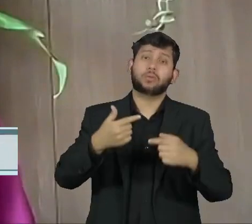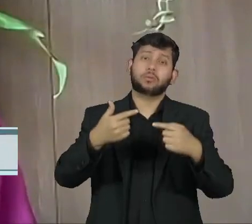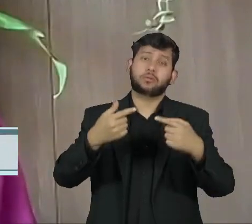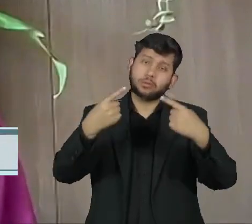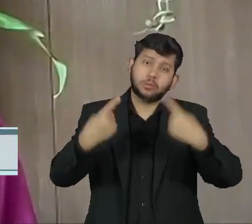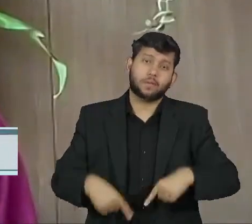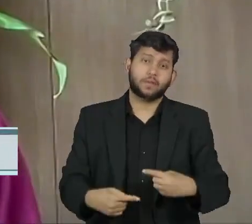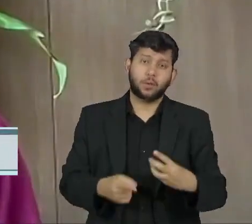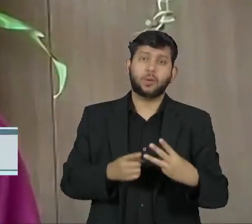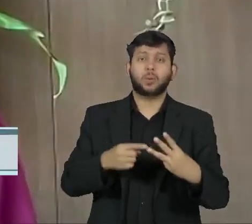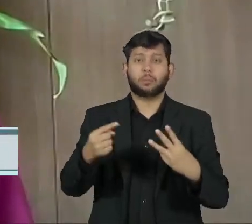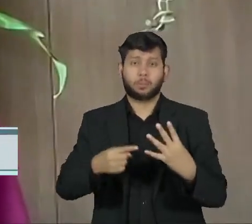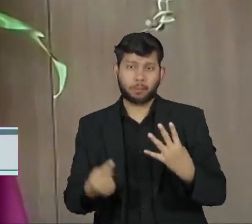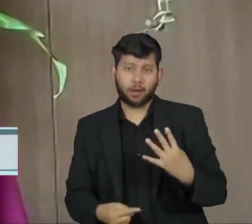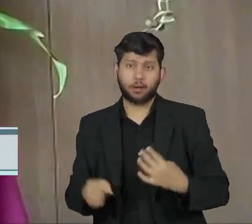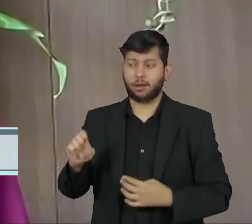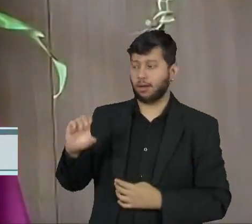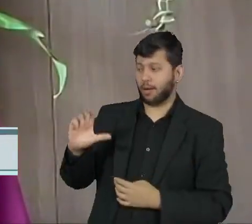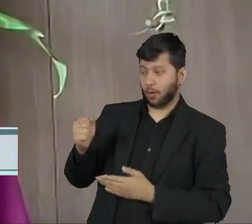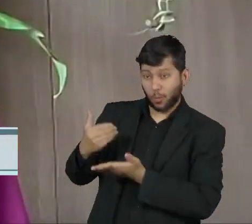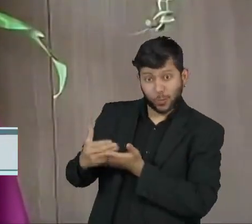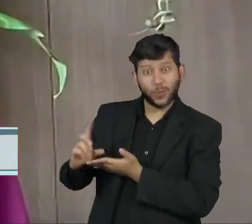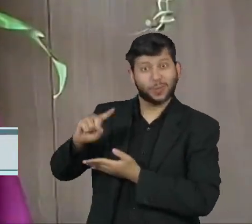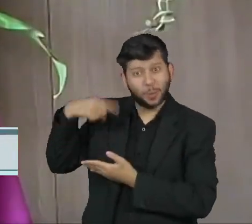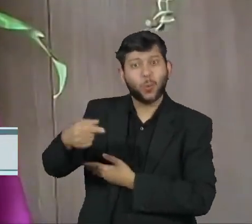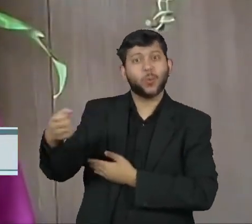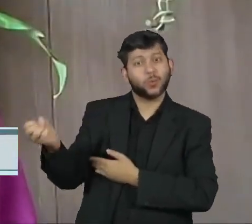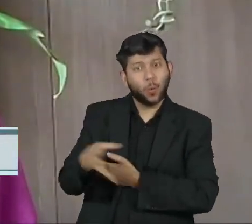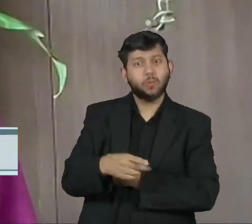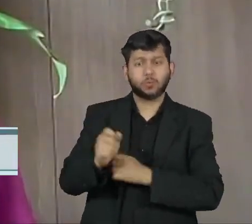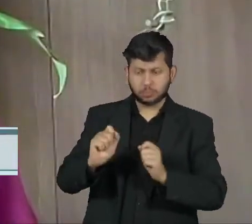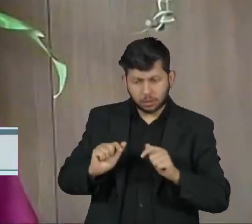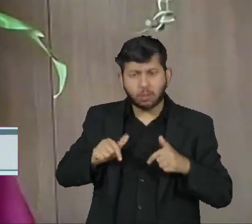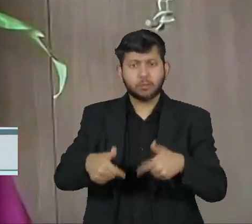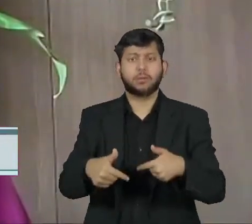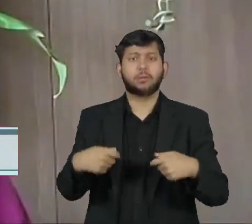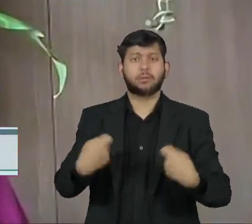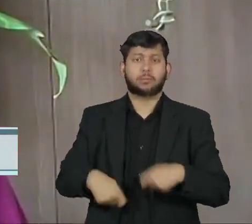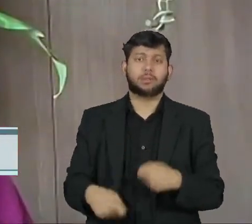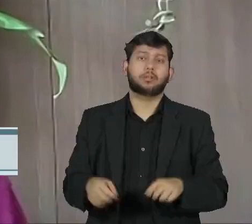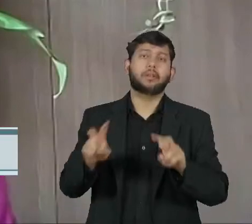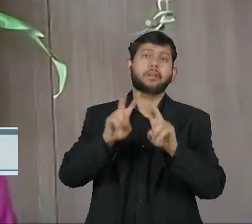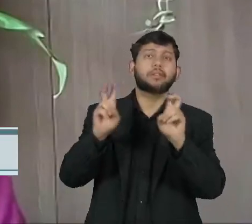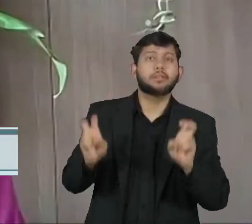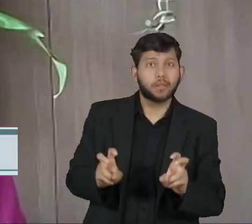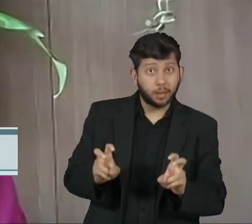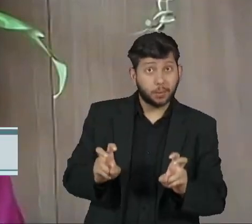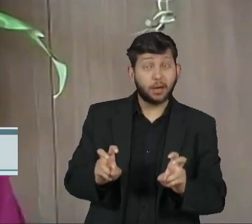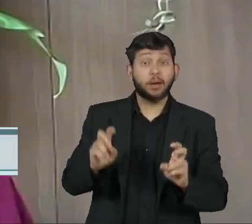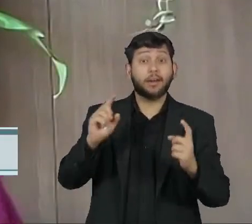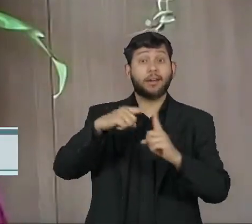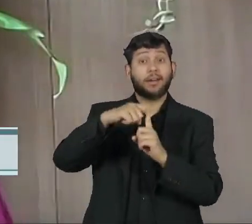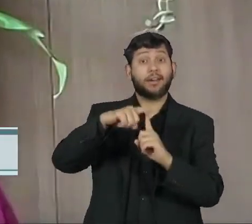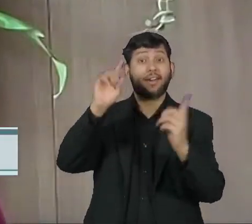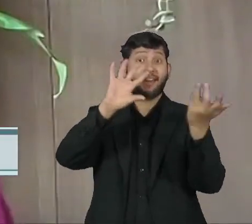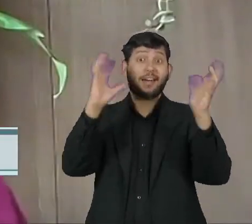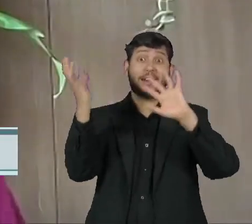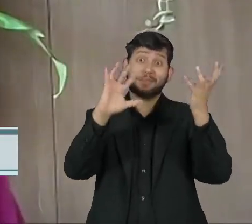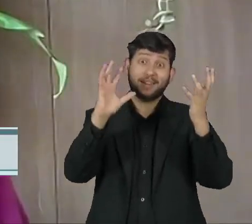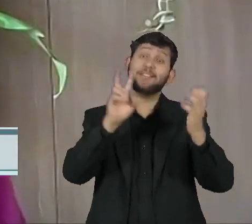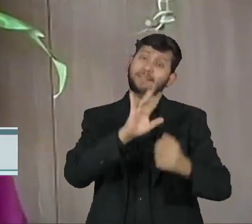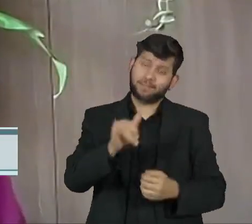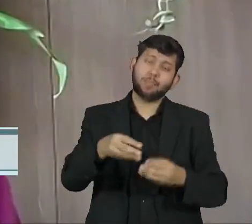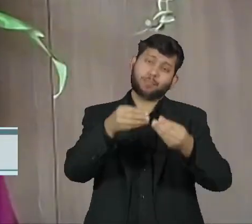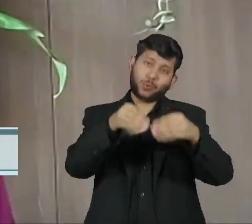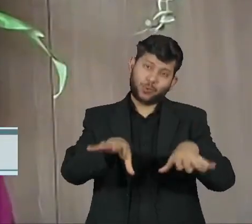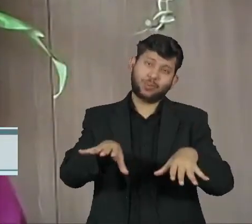que, a partir do ECA, é necessário que nós enfrentemos, por exemplo, as questões envolvendo mudanças climáticas, que vão impactar